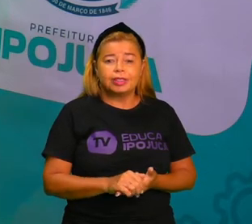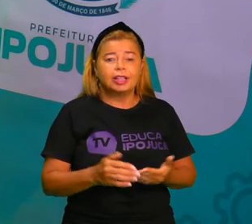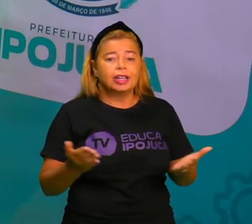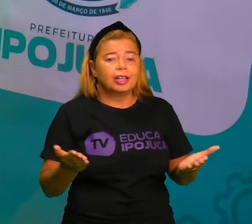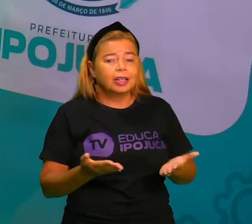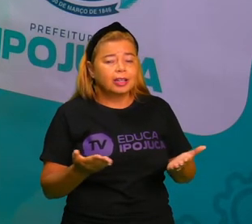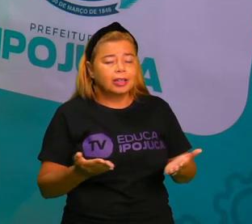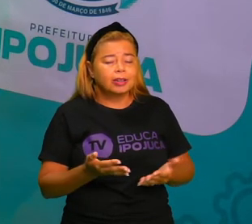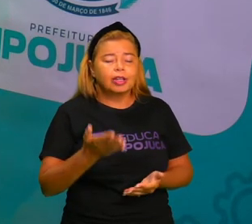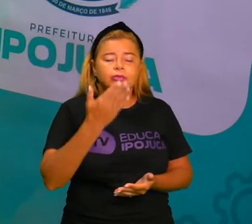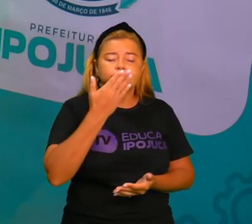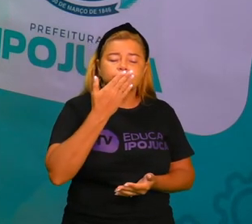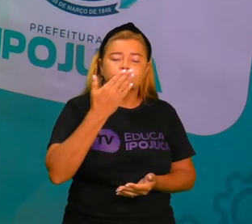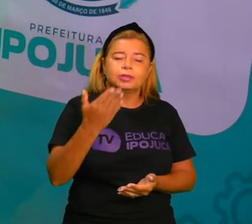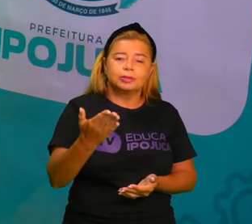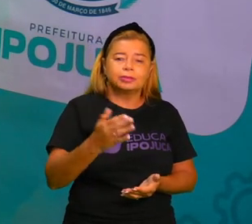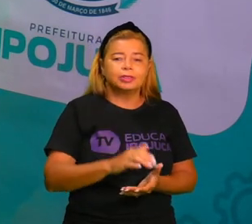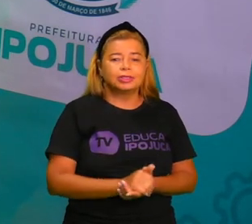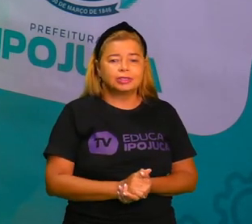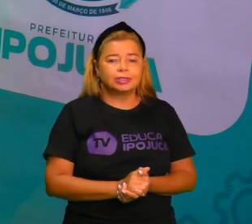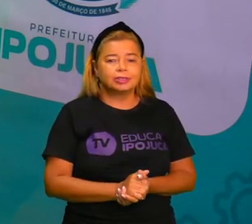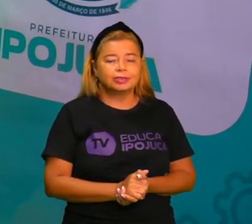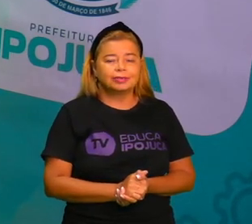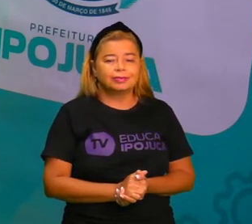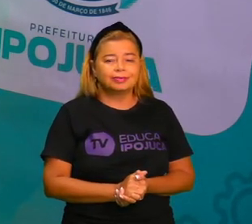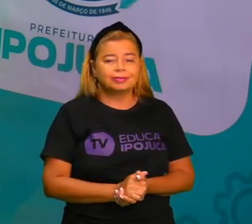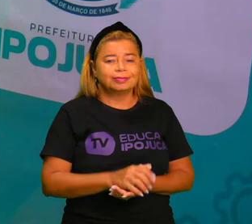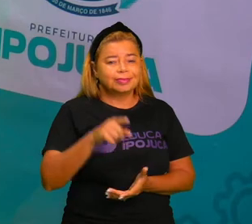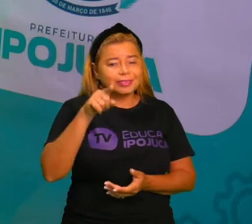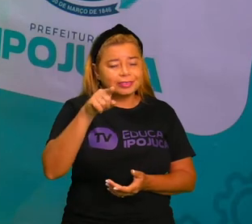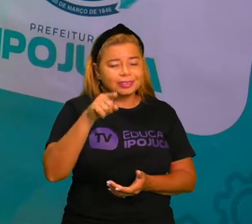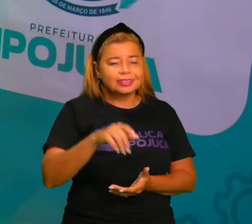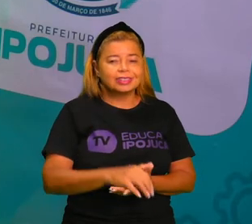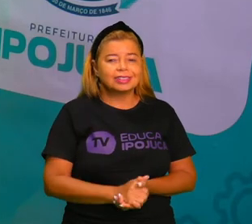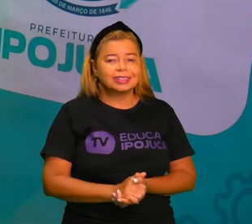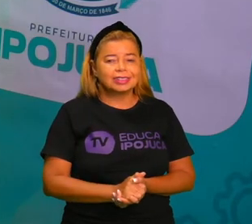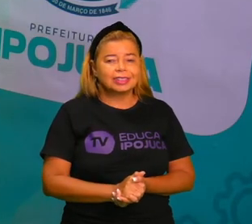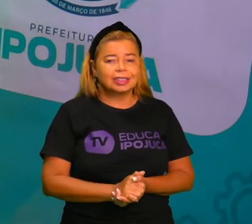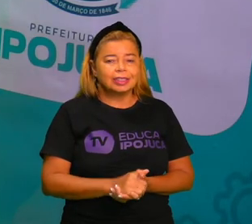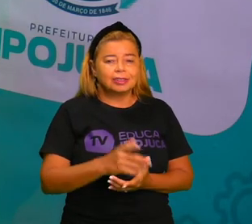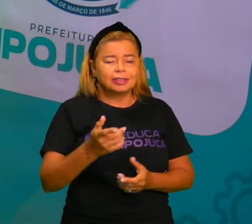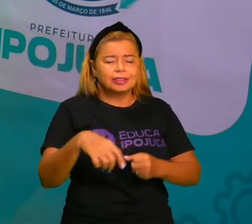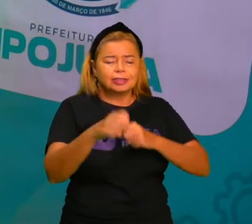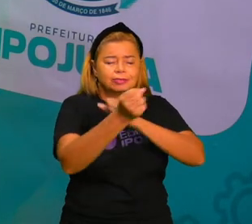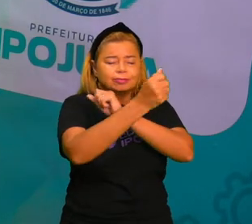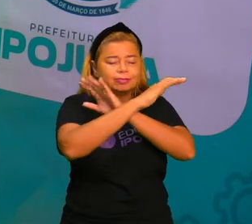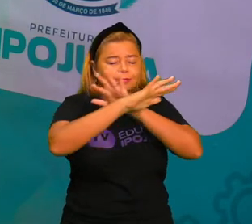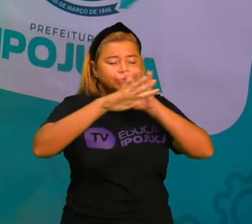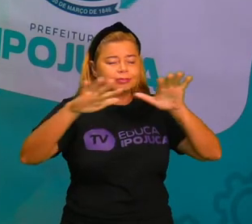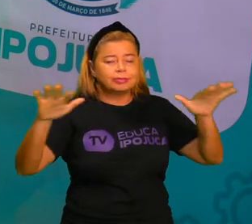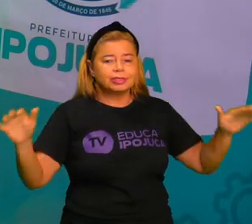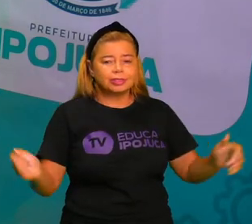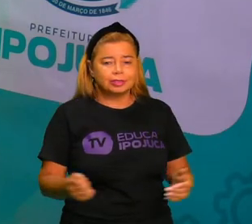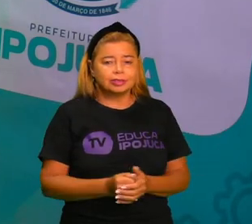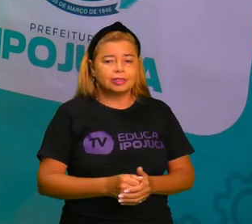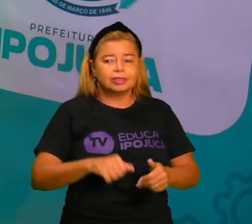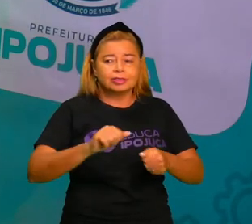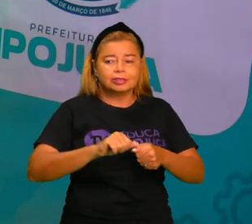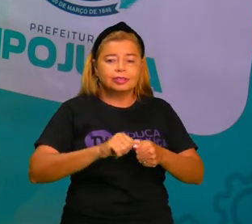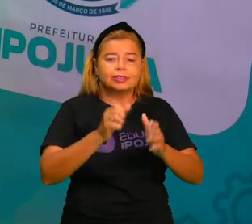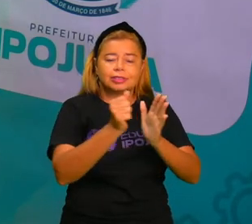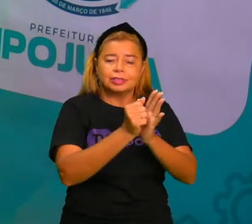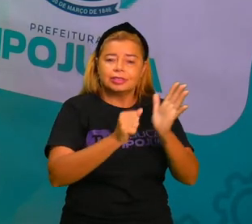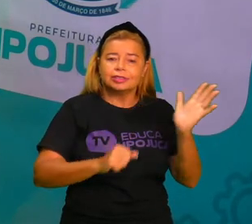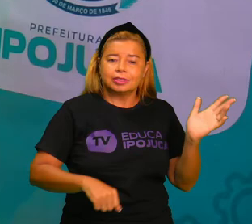beijo de luz para vocês, que eu quero vocês iluminados para fazer essa atividade e